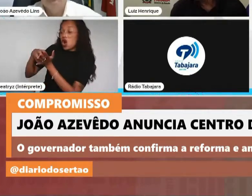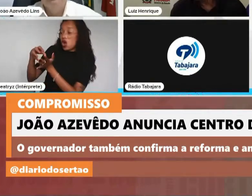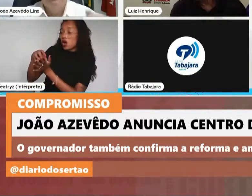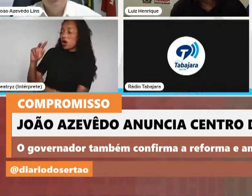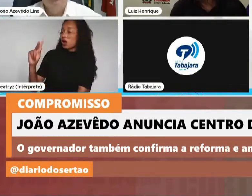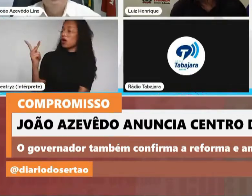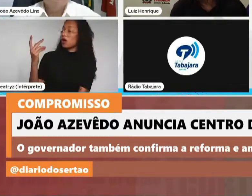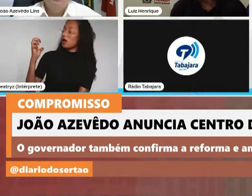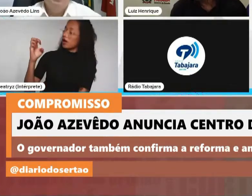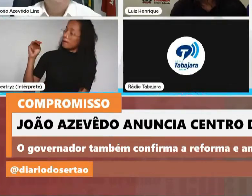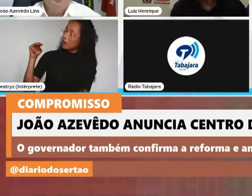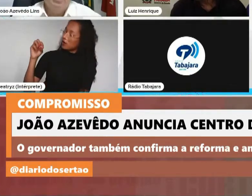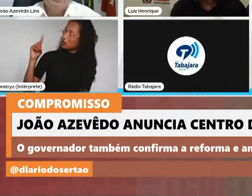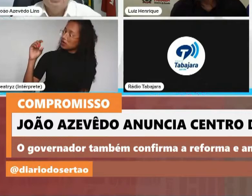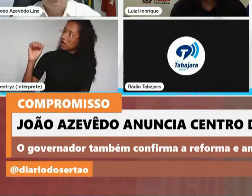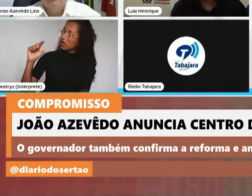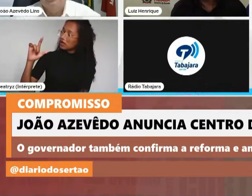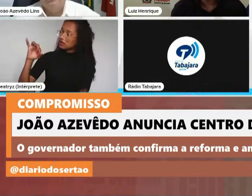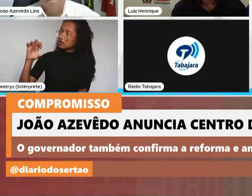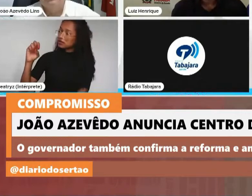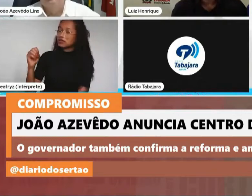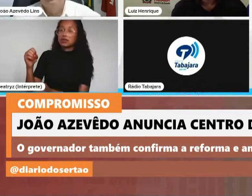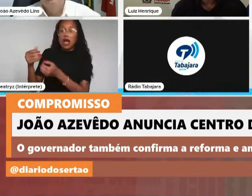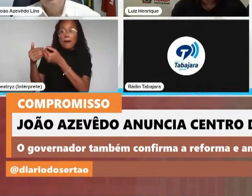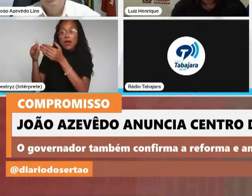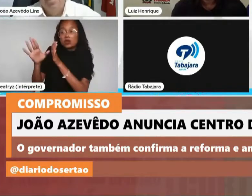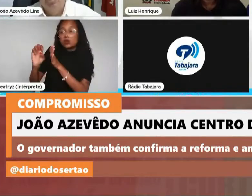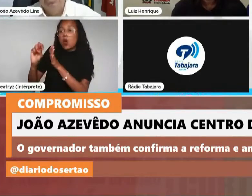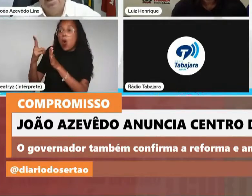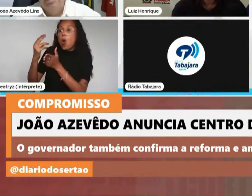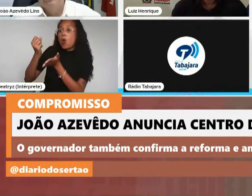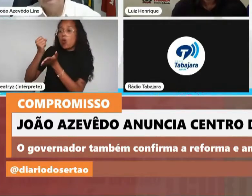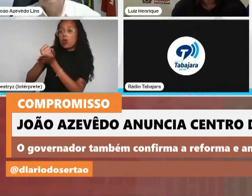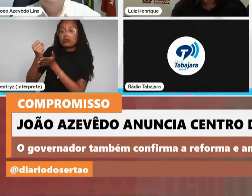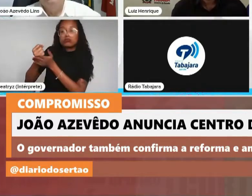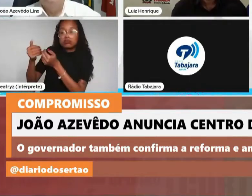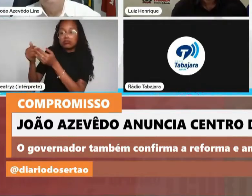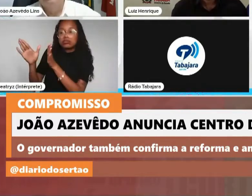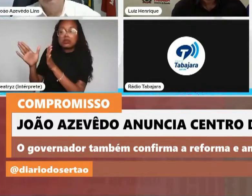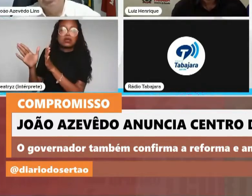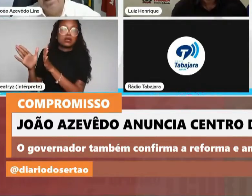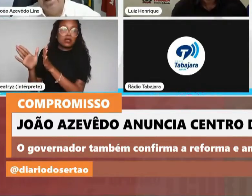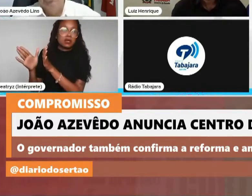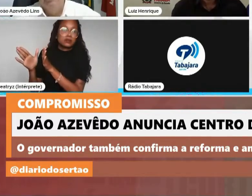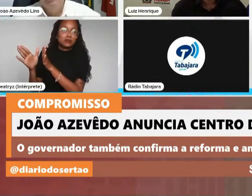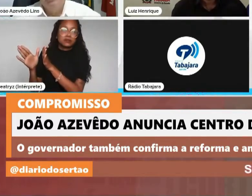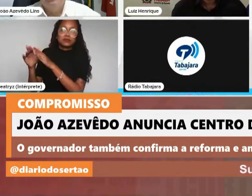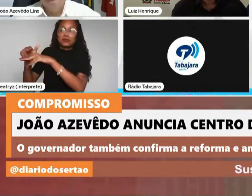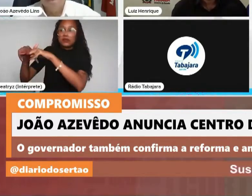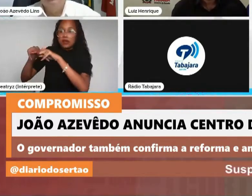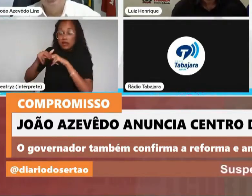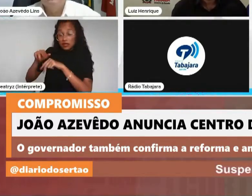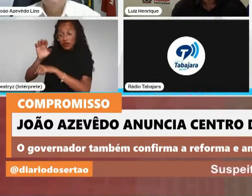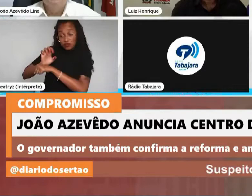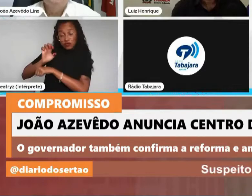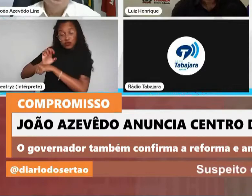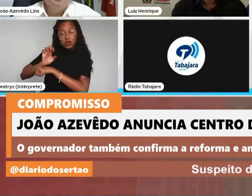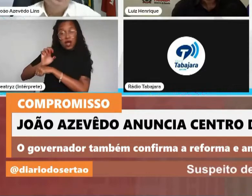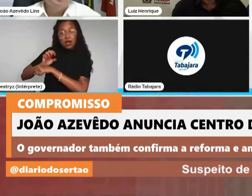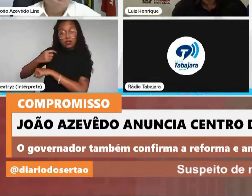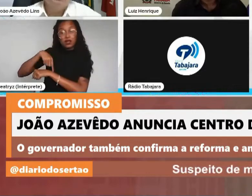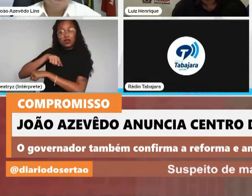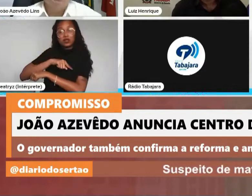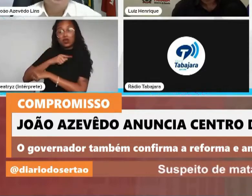instalação, ou a sua referência, a contratação de hemodiálise através do Estado, para que a gente possa